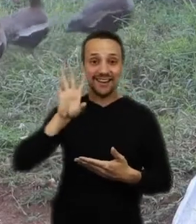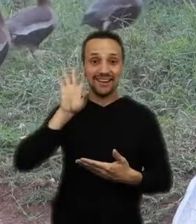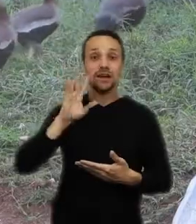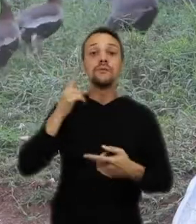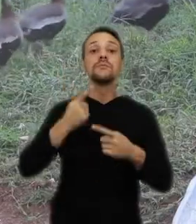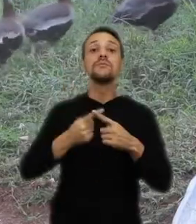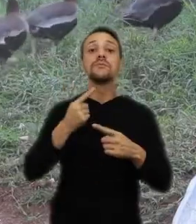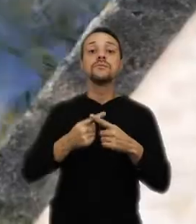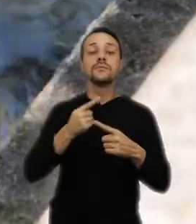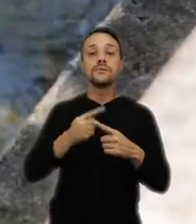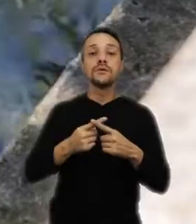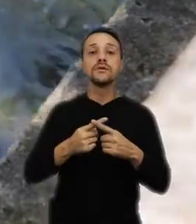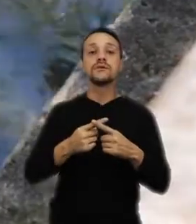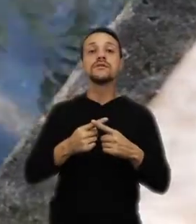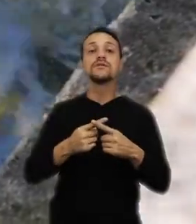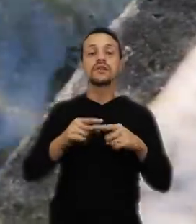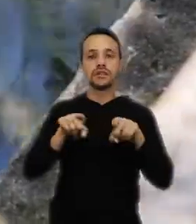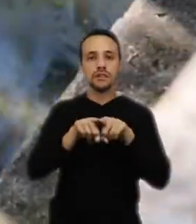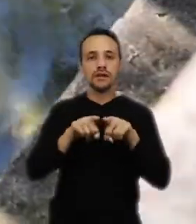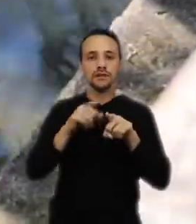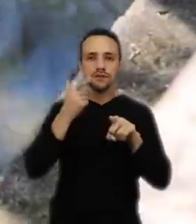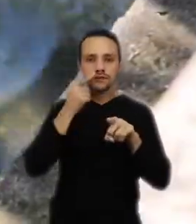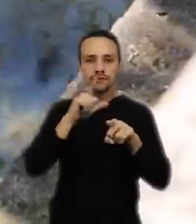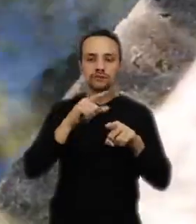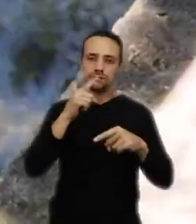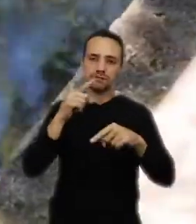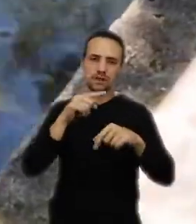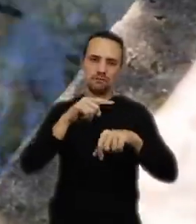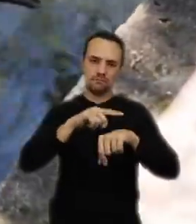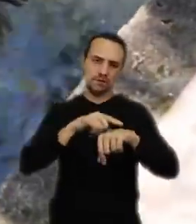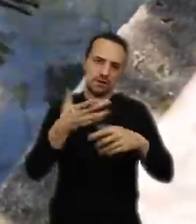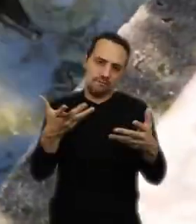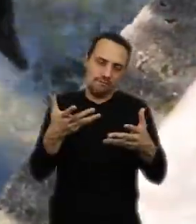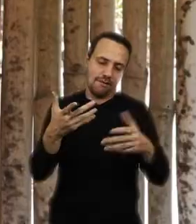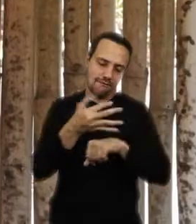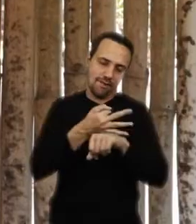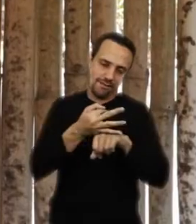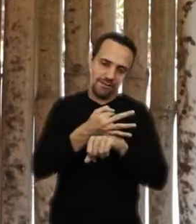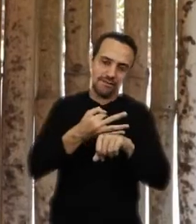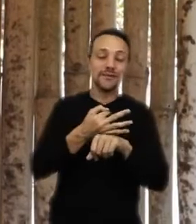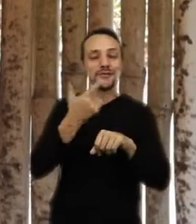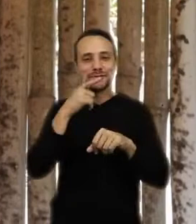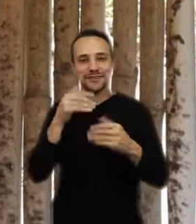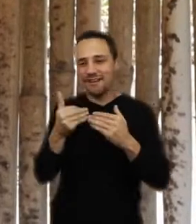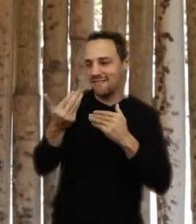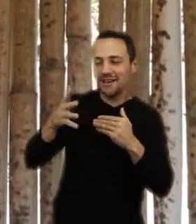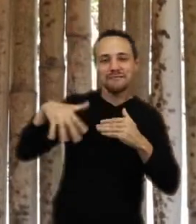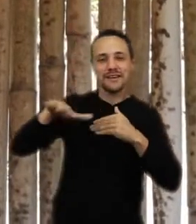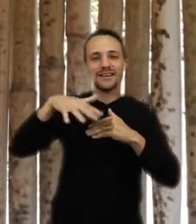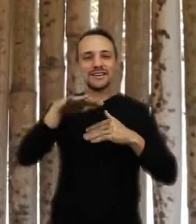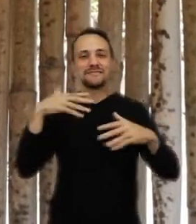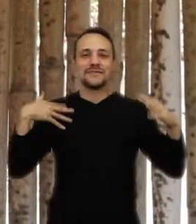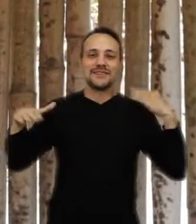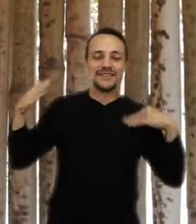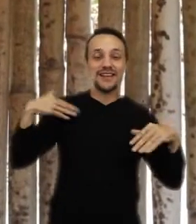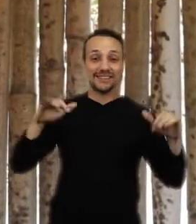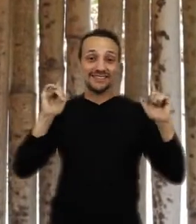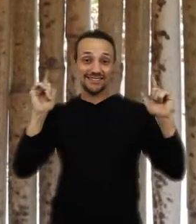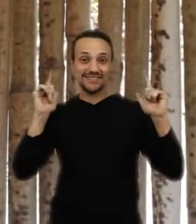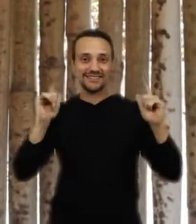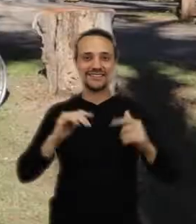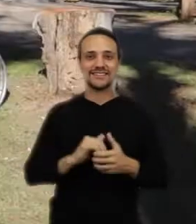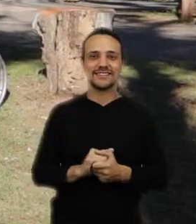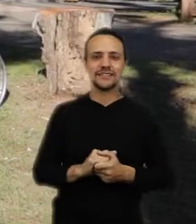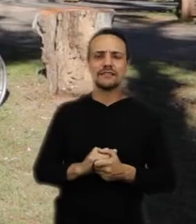porque ele consegue, ainda mais agora que está de férias, né? Ele consegue sair e divertir um pouco. É passeio